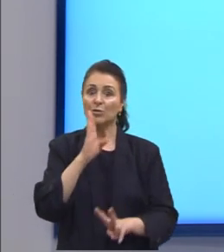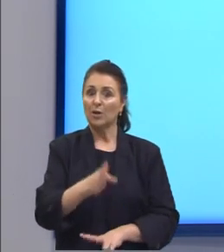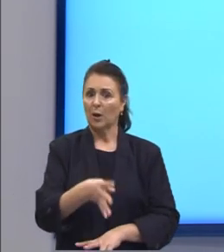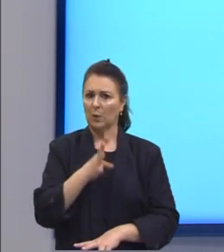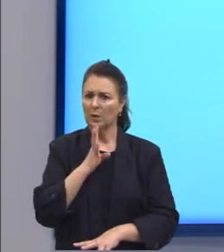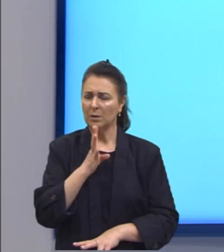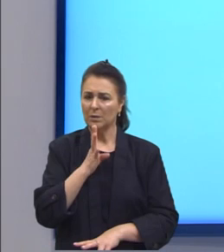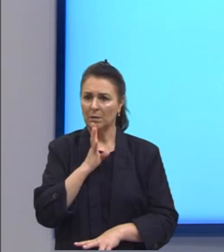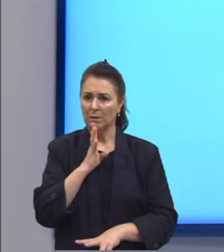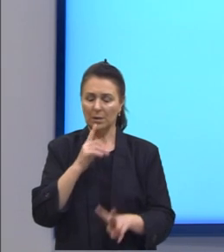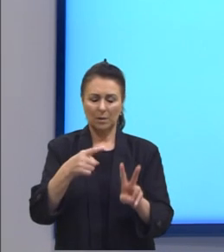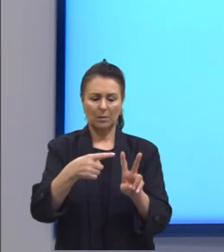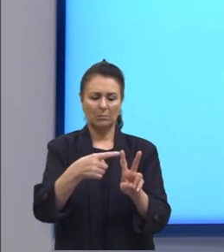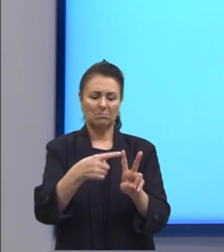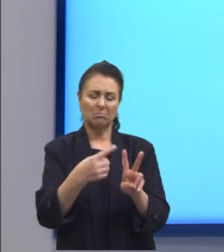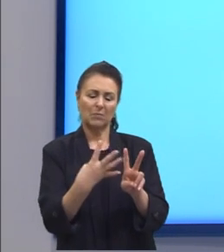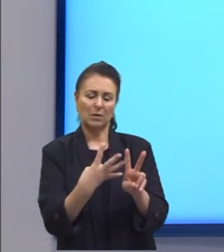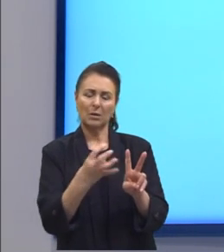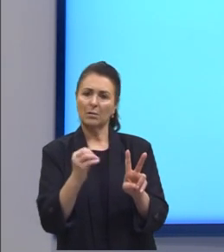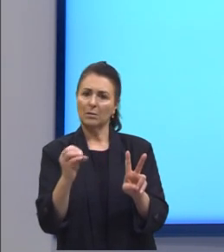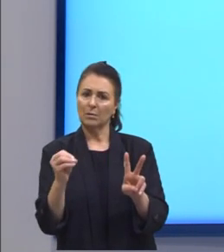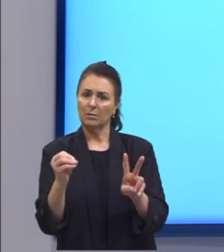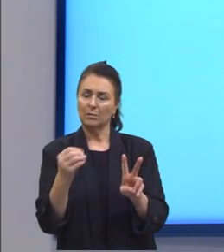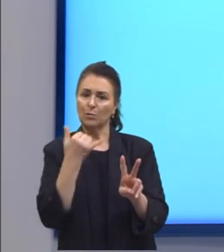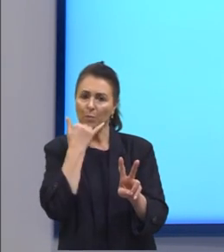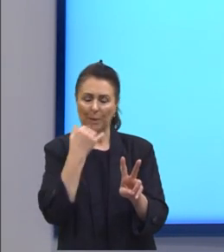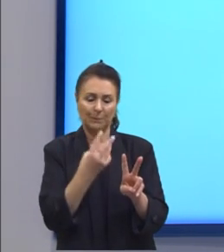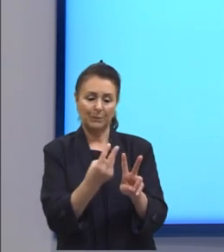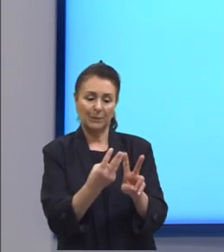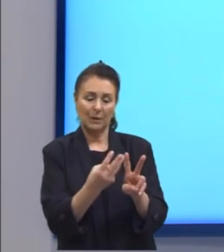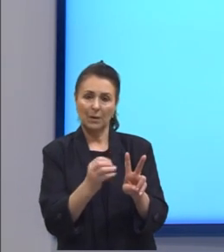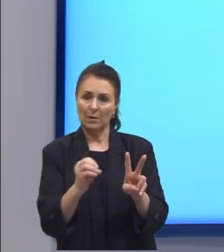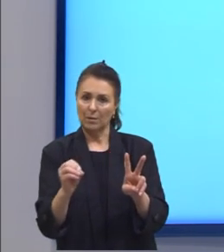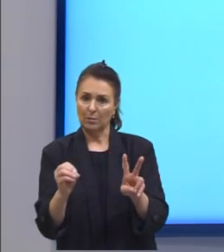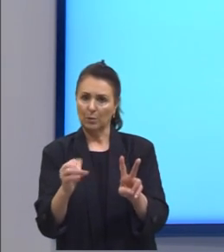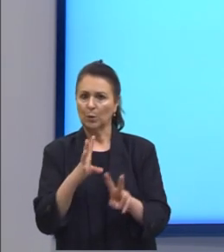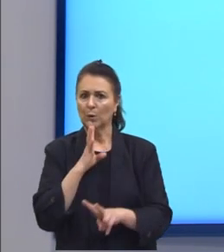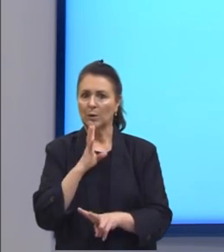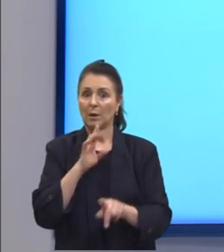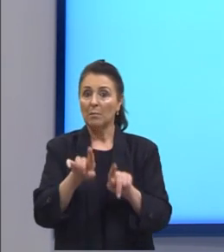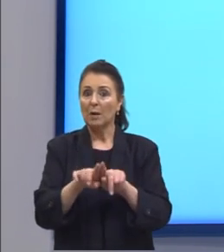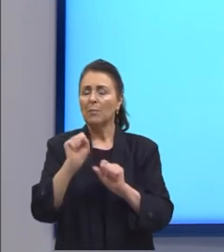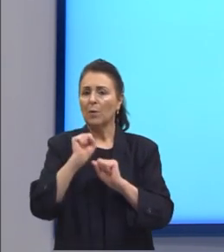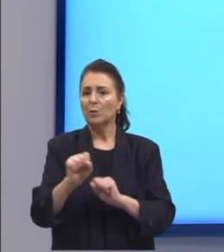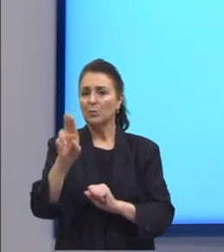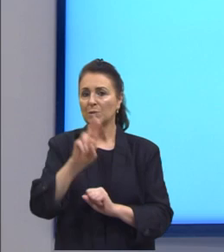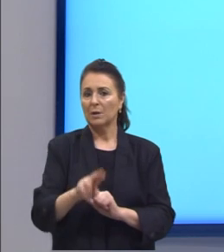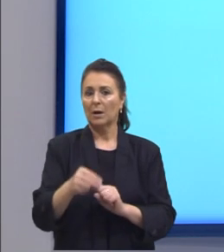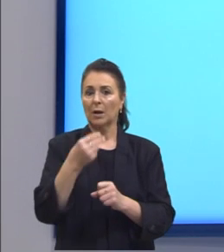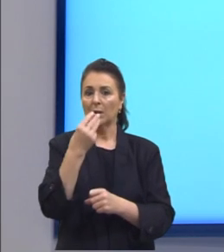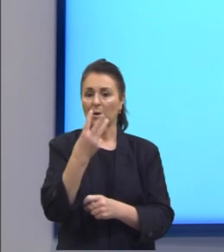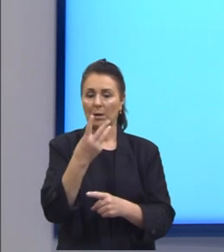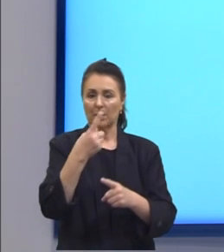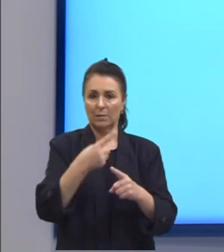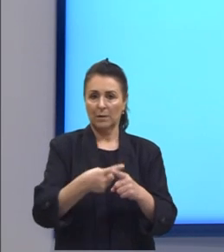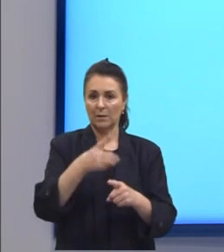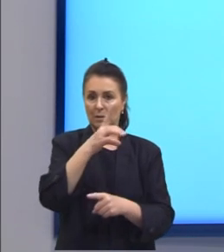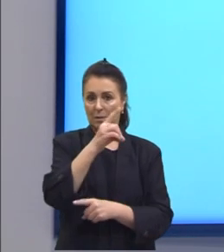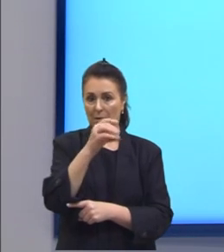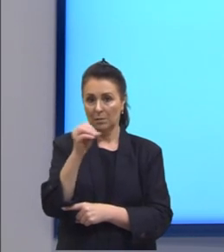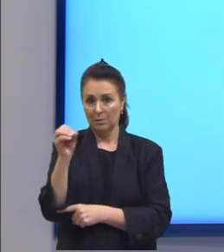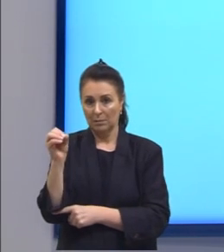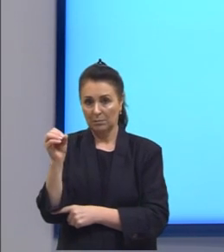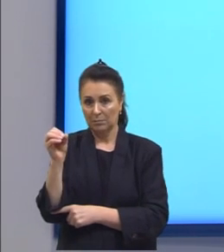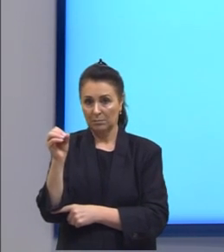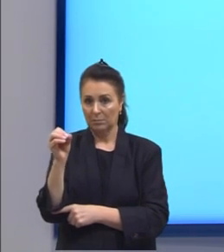raiz de 300 não é conhecida mas a gente pode utilizar 3 vezes 100 que